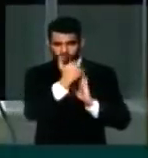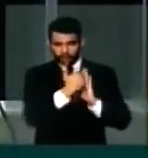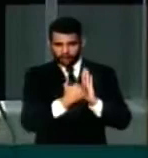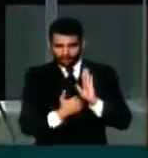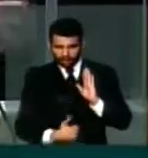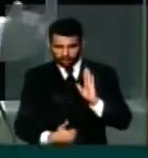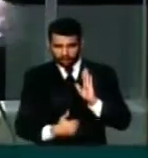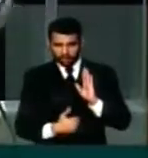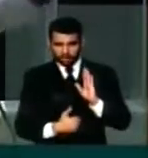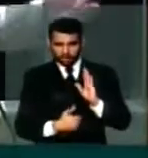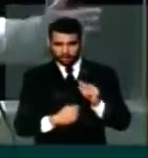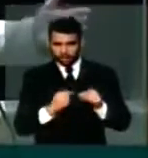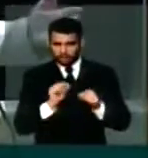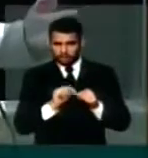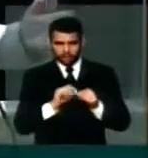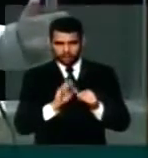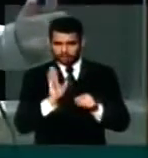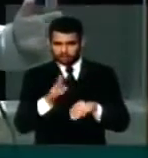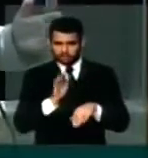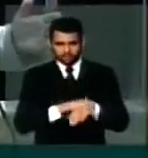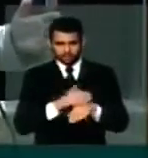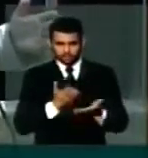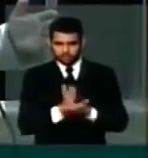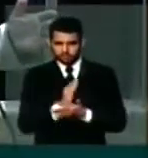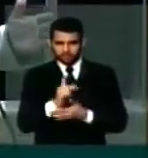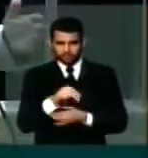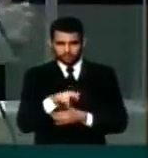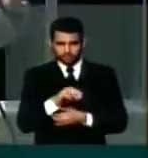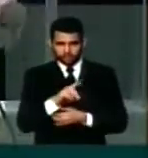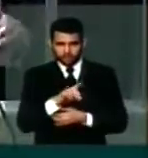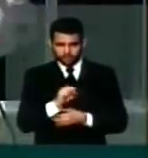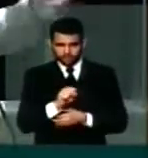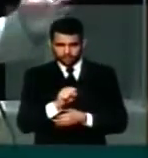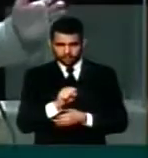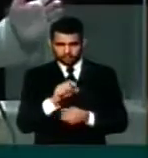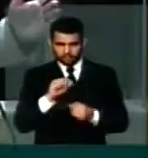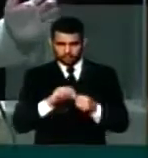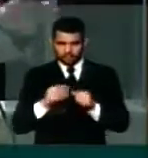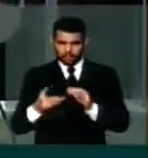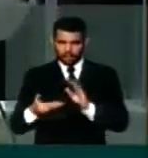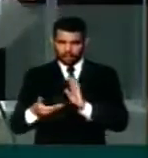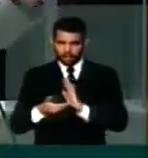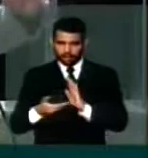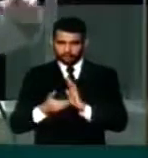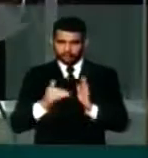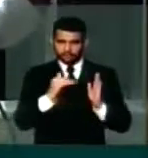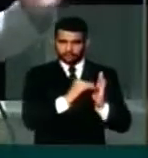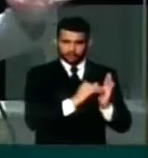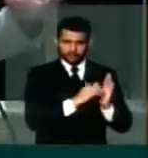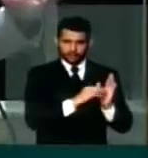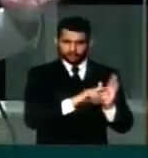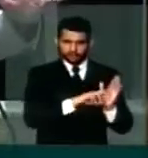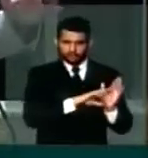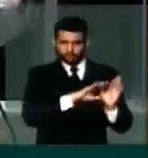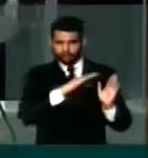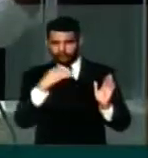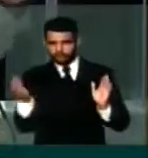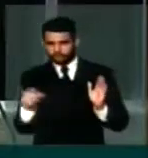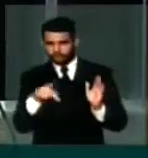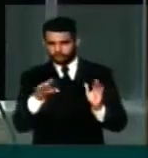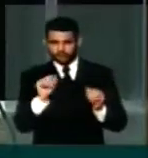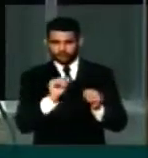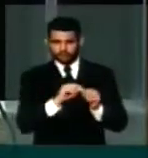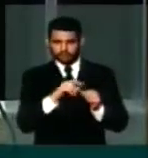PEC e aí ela é imediatamente promulgada pela Câmara e pelo Senado? Não volta lá a PEC inteira não,